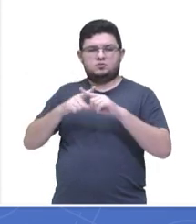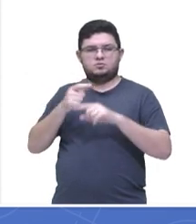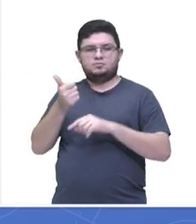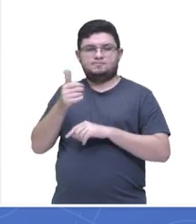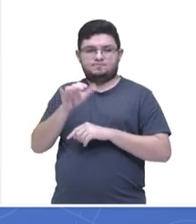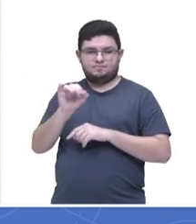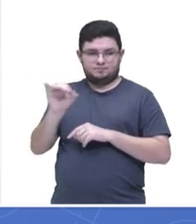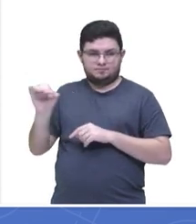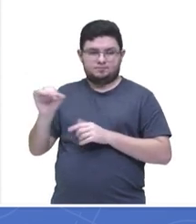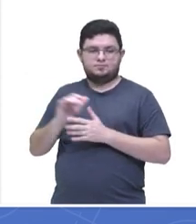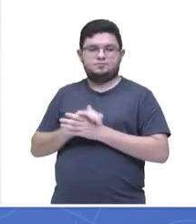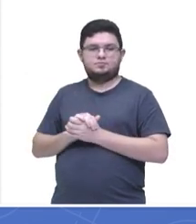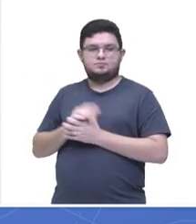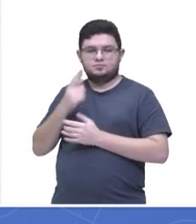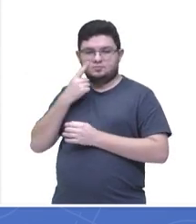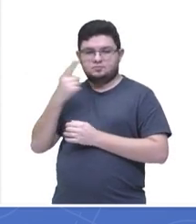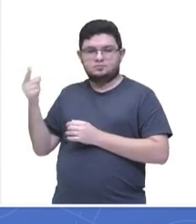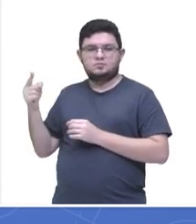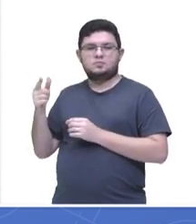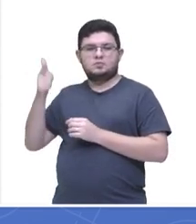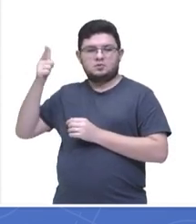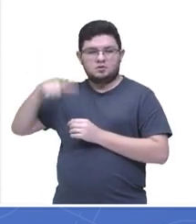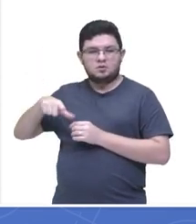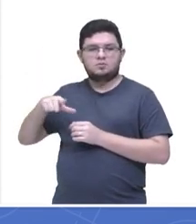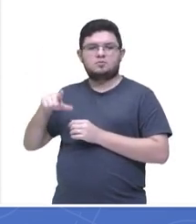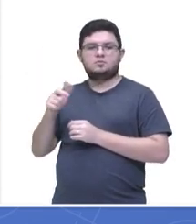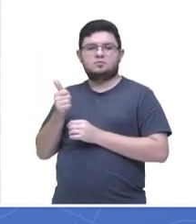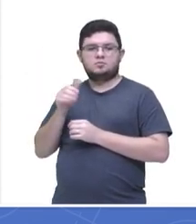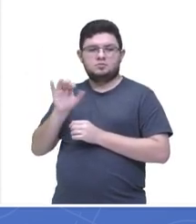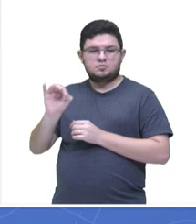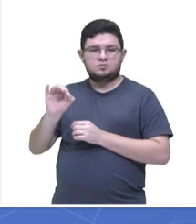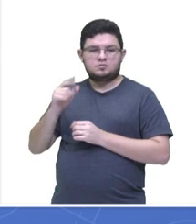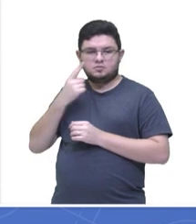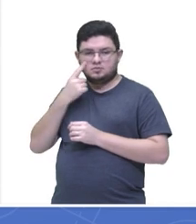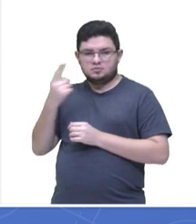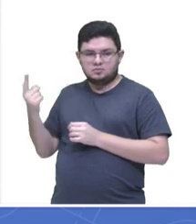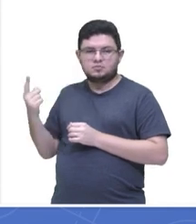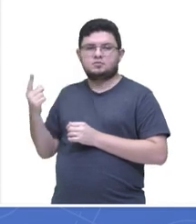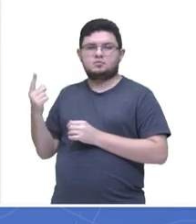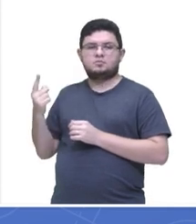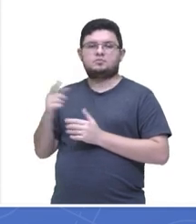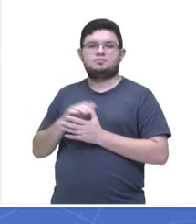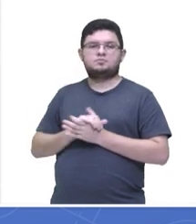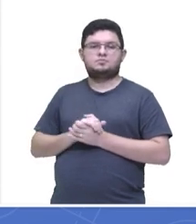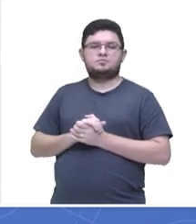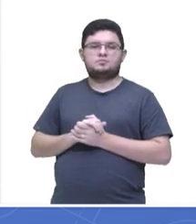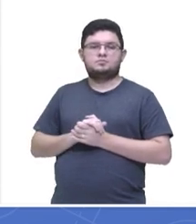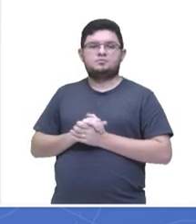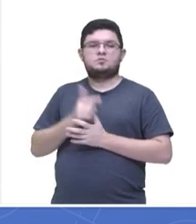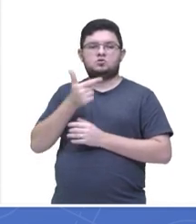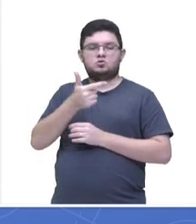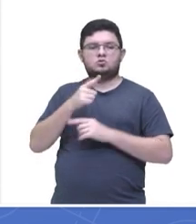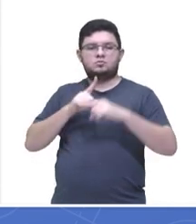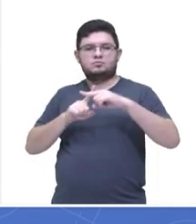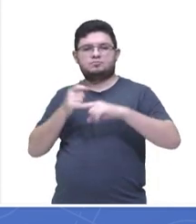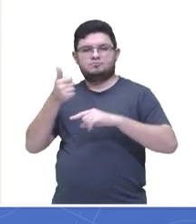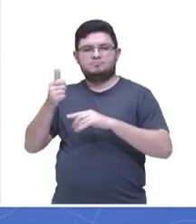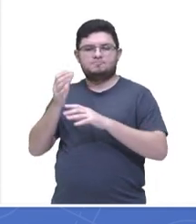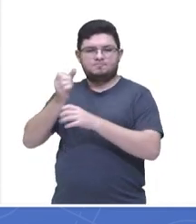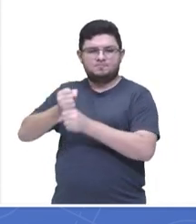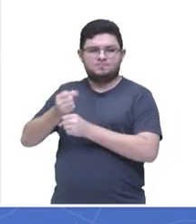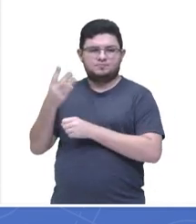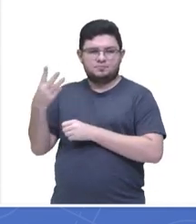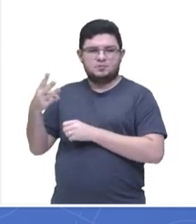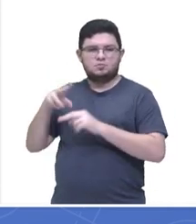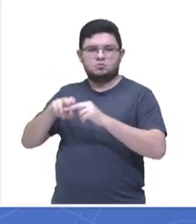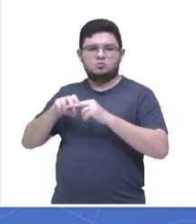base. Somos expoentes. 2 mais 1, 3. Repetiu 9 vezes 10⁹. Agora, 72 dividido por 9,